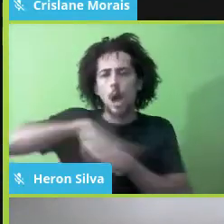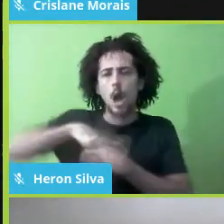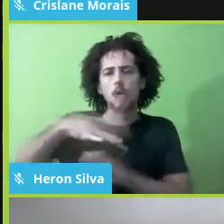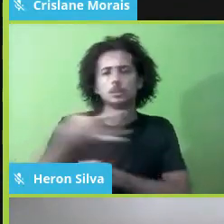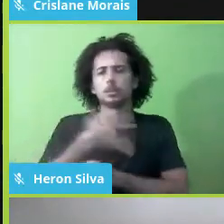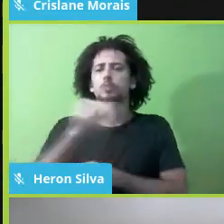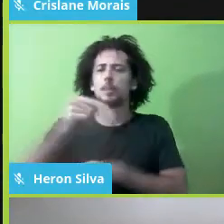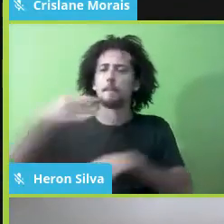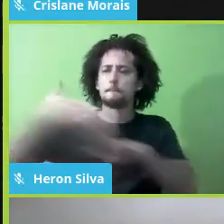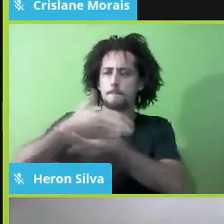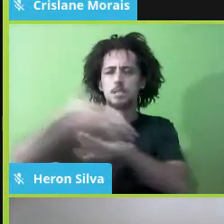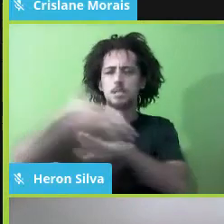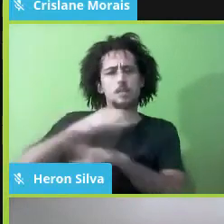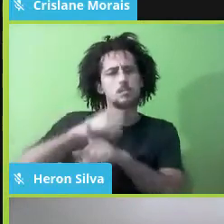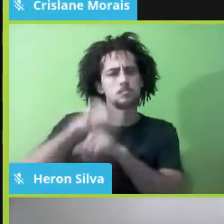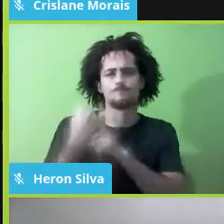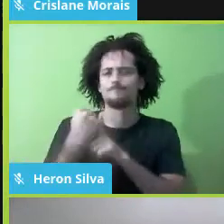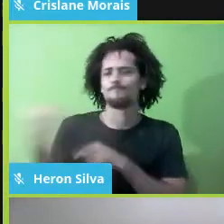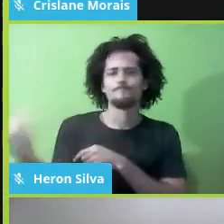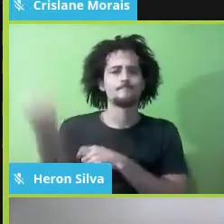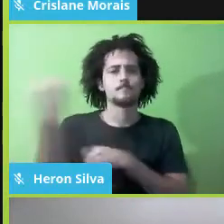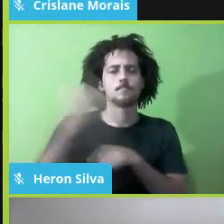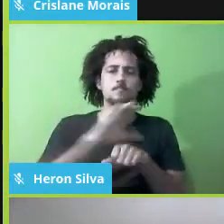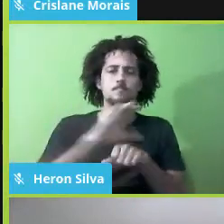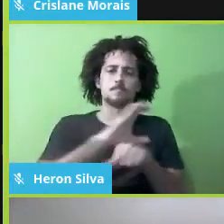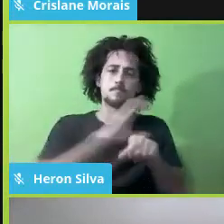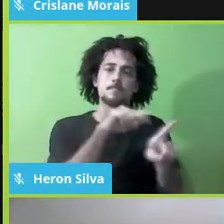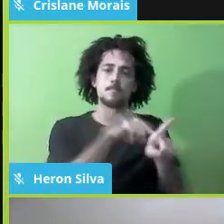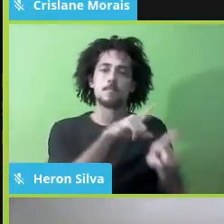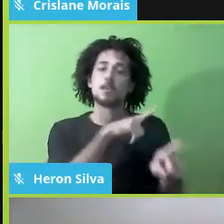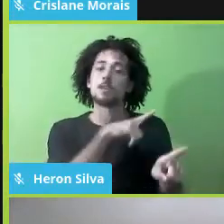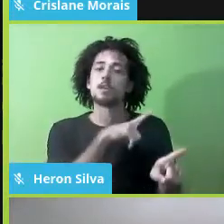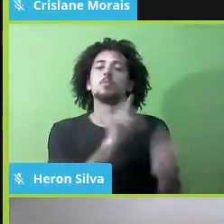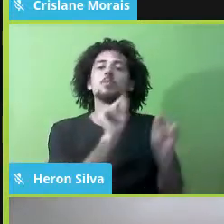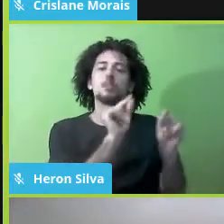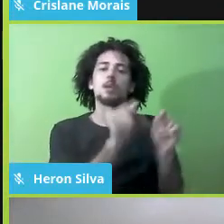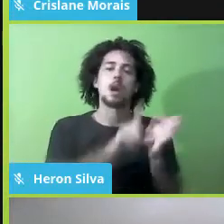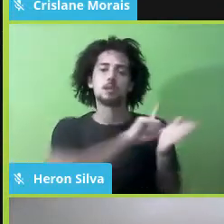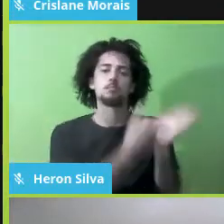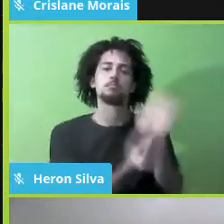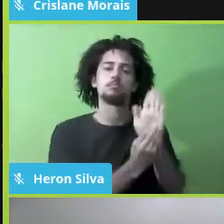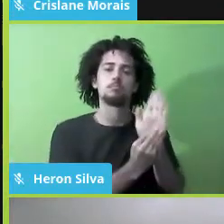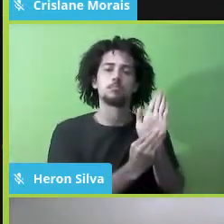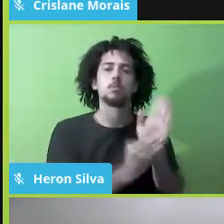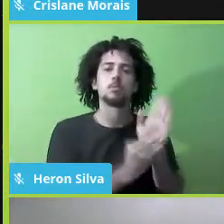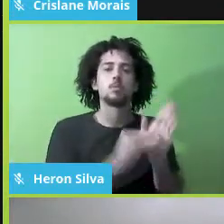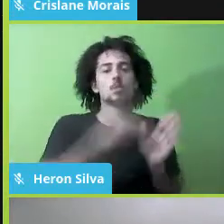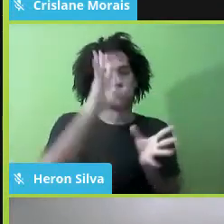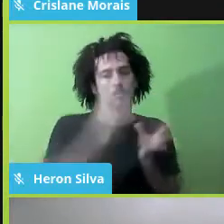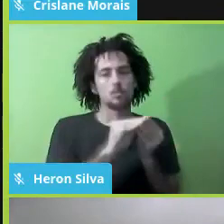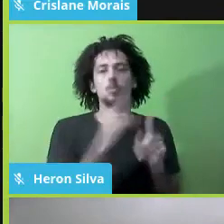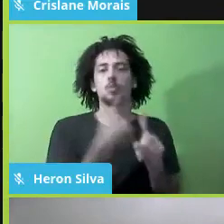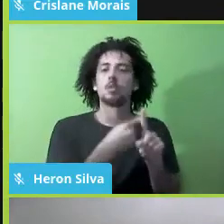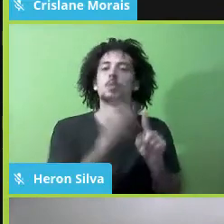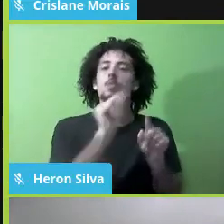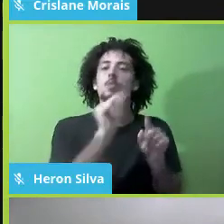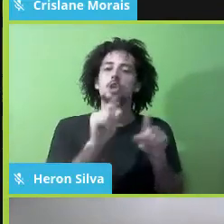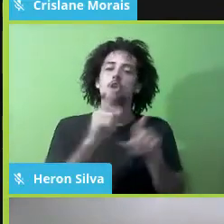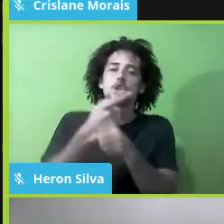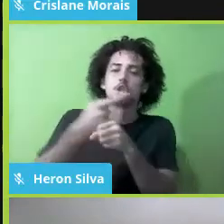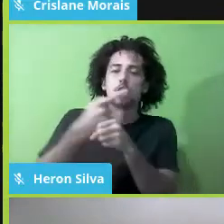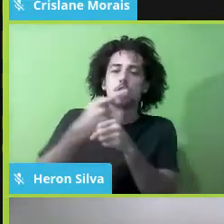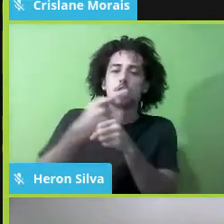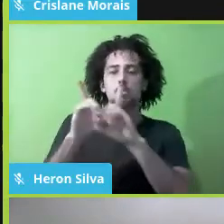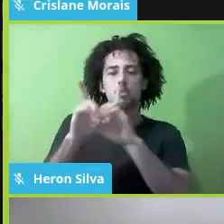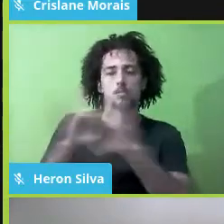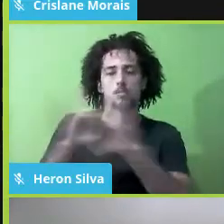tudo isso, a Constituição previu a participação social. Na educação, ela vai falar o quê? Gestão democrática. A gestão democrática